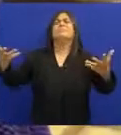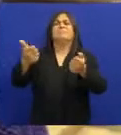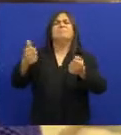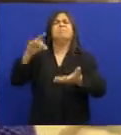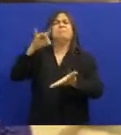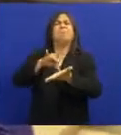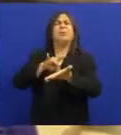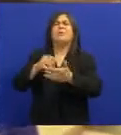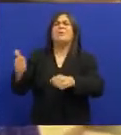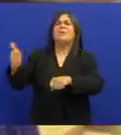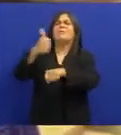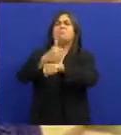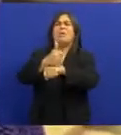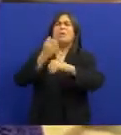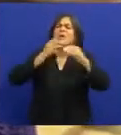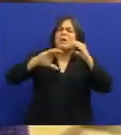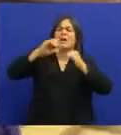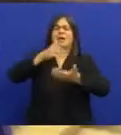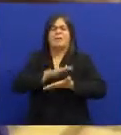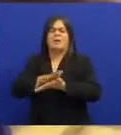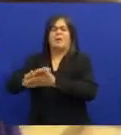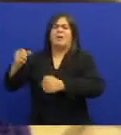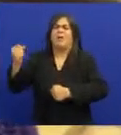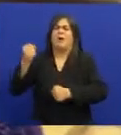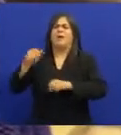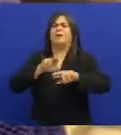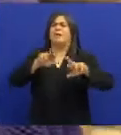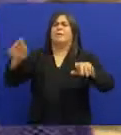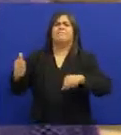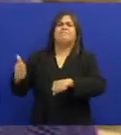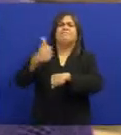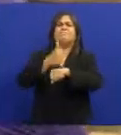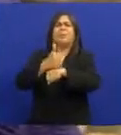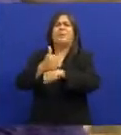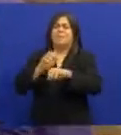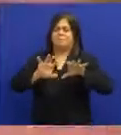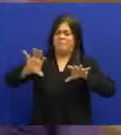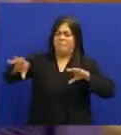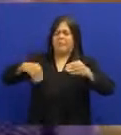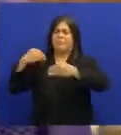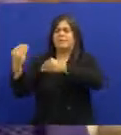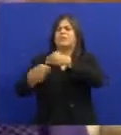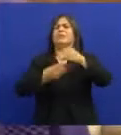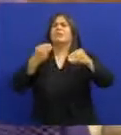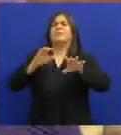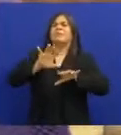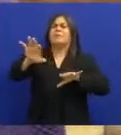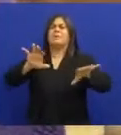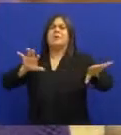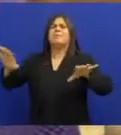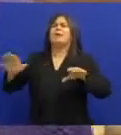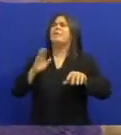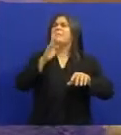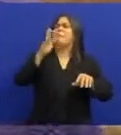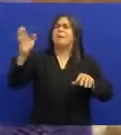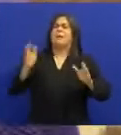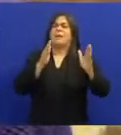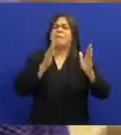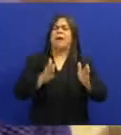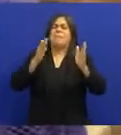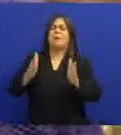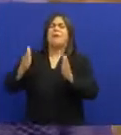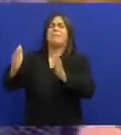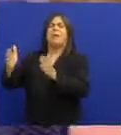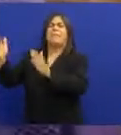Ele é o mestre do canto do forró Ele é o rei da divisão Dos espaços, das